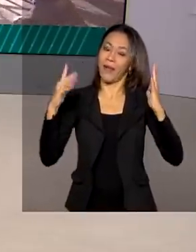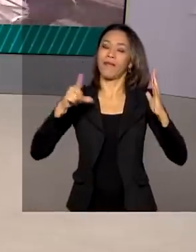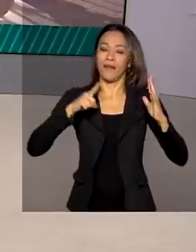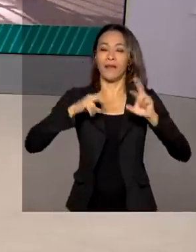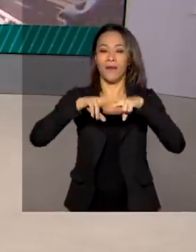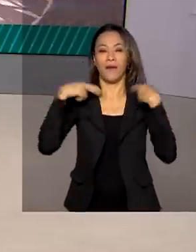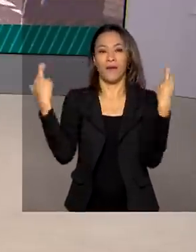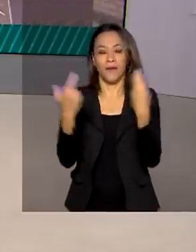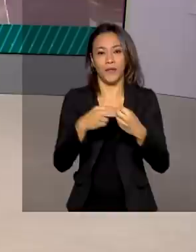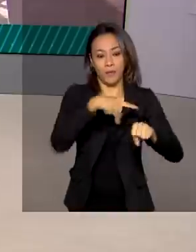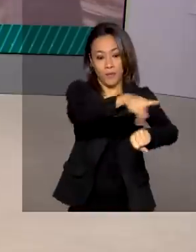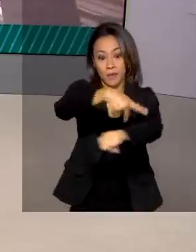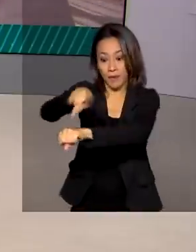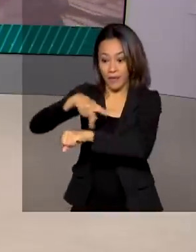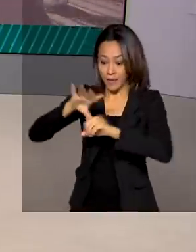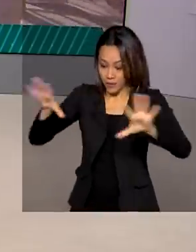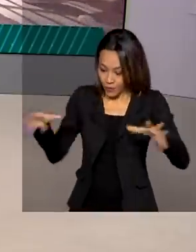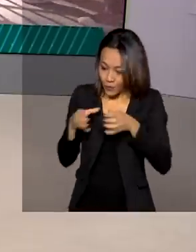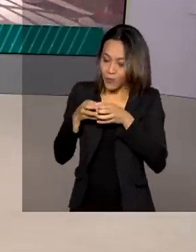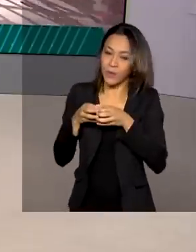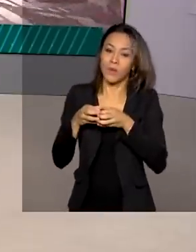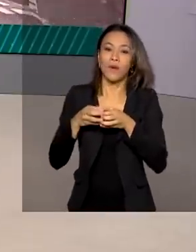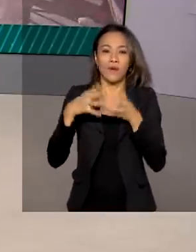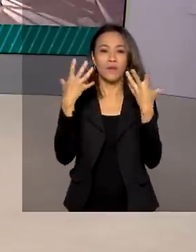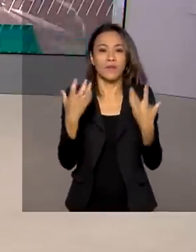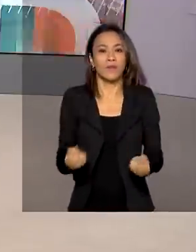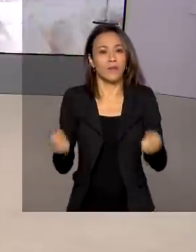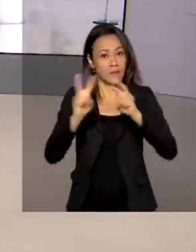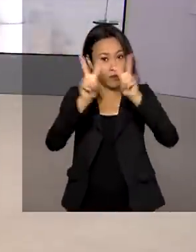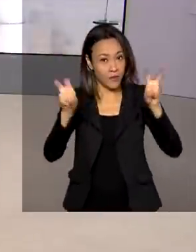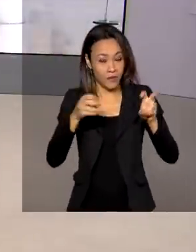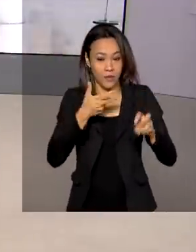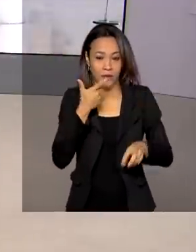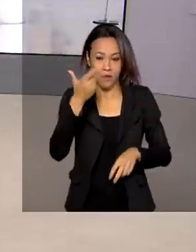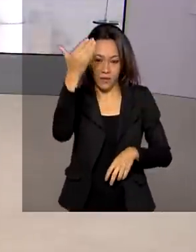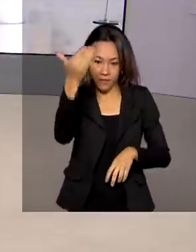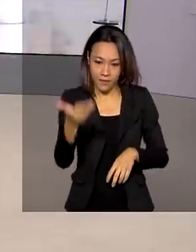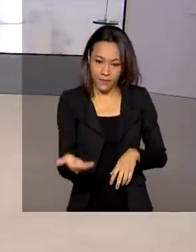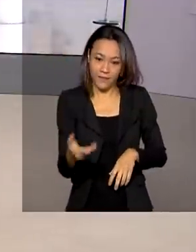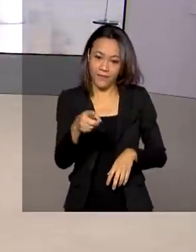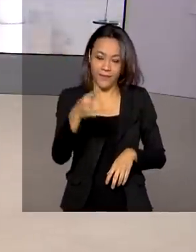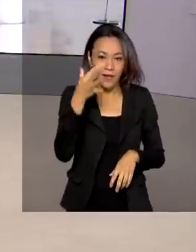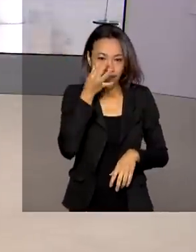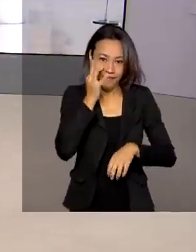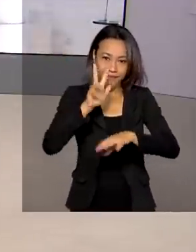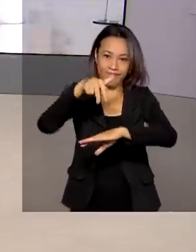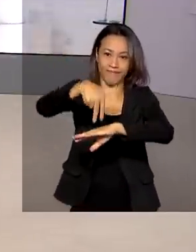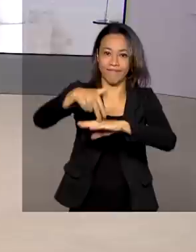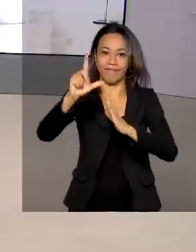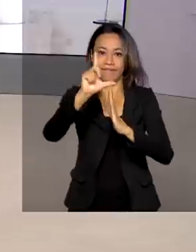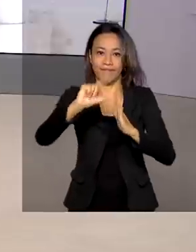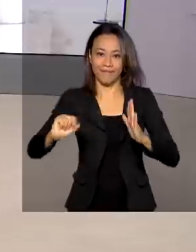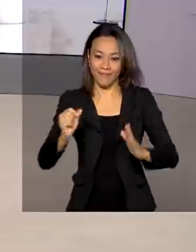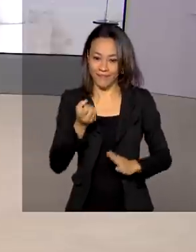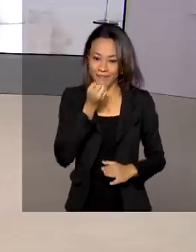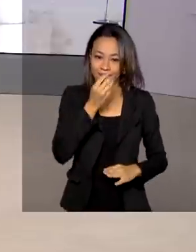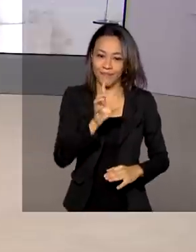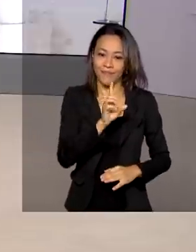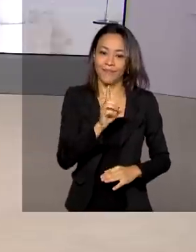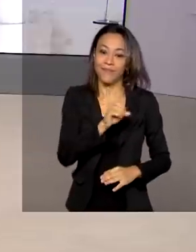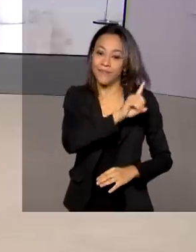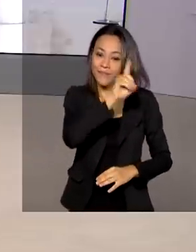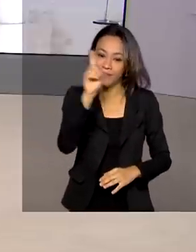dos países-membros do Bloco Econômico. Sobre isso a gente conversa com a repórter Ana Luíza Prazer, que está lá no Palácio do Planalto. Bom dia, Ana.